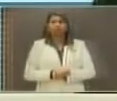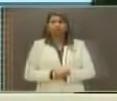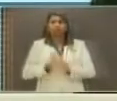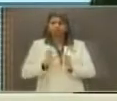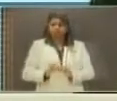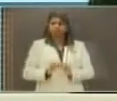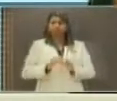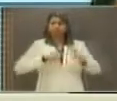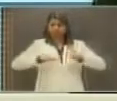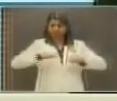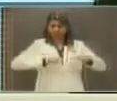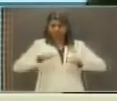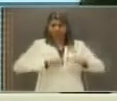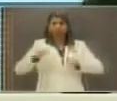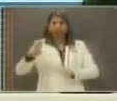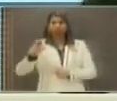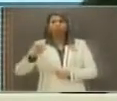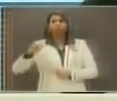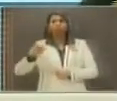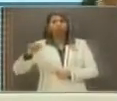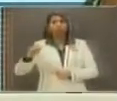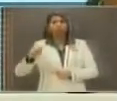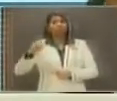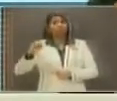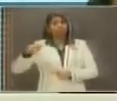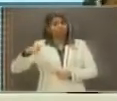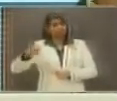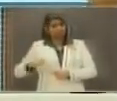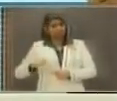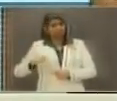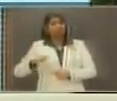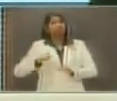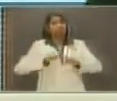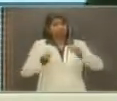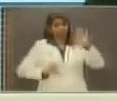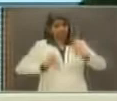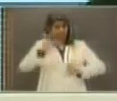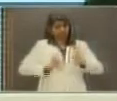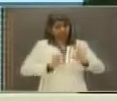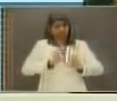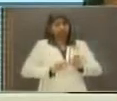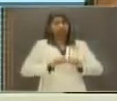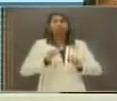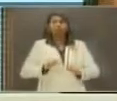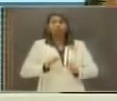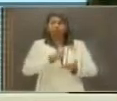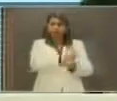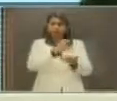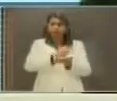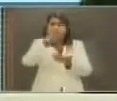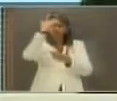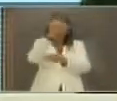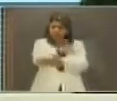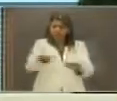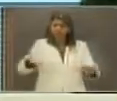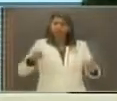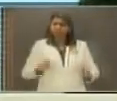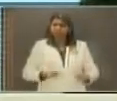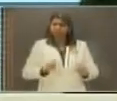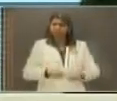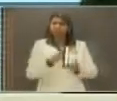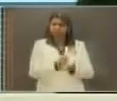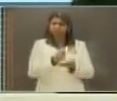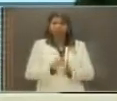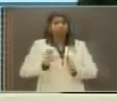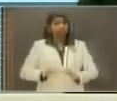Bolsa Família é um programa importante, porque atende as pessoas que naquele momento estão precisando realmente de uma assistência maior por parte do poder público. Porém, o